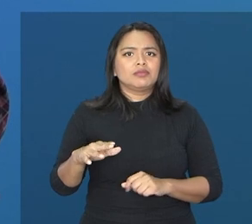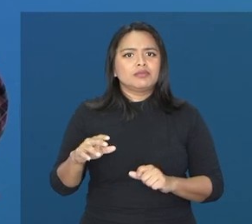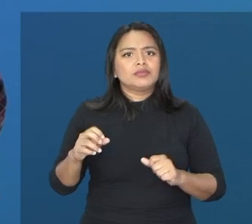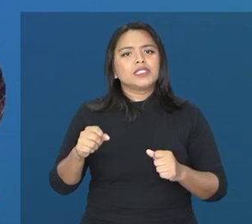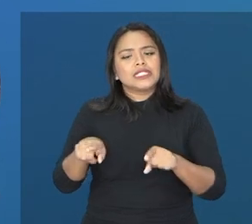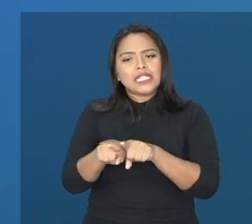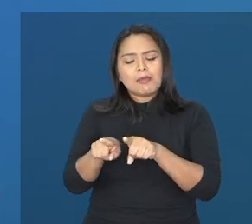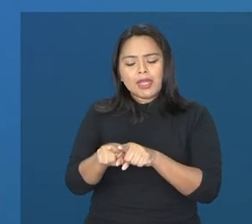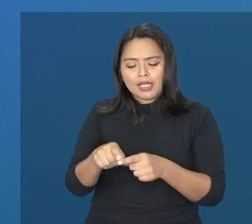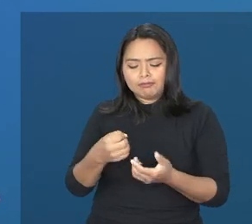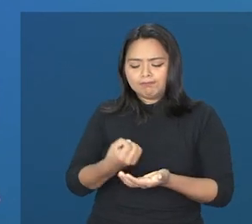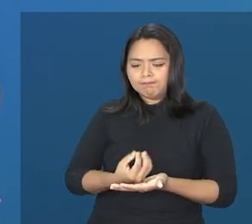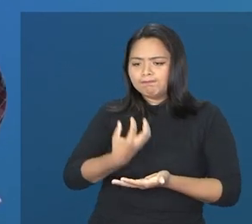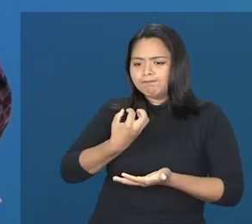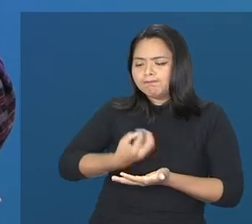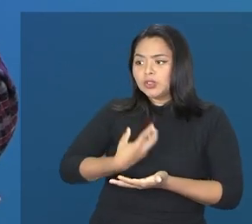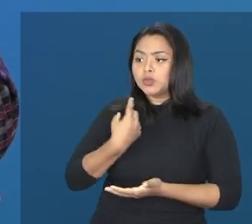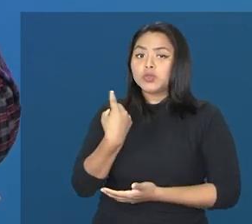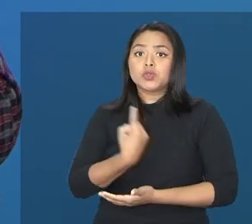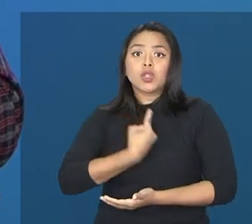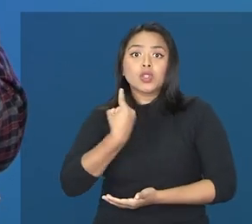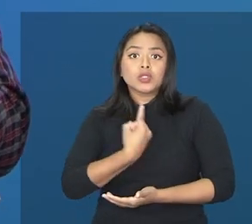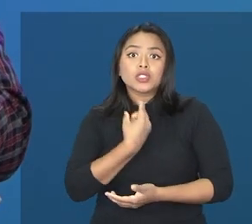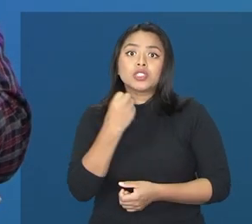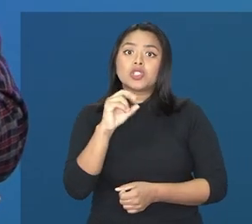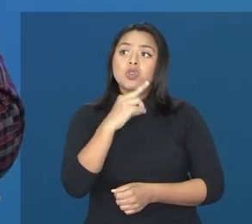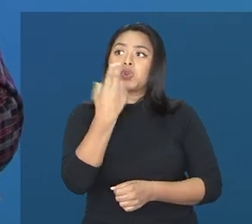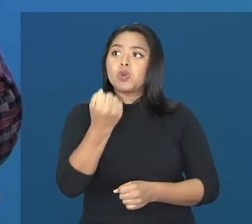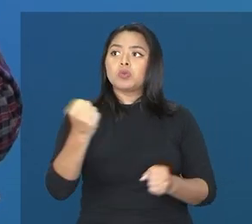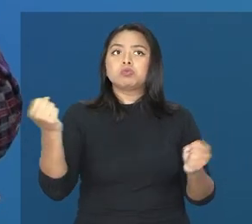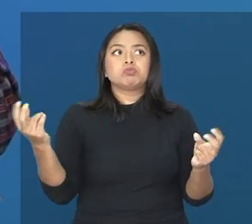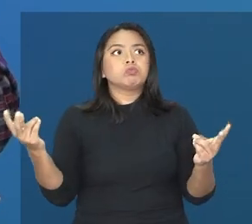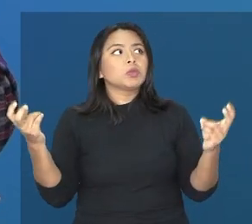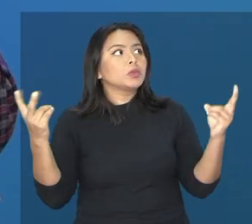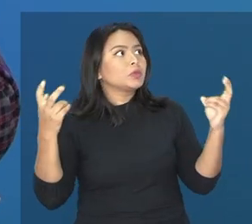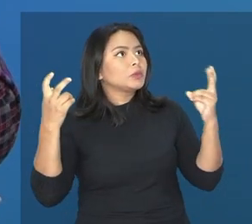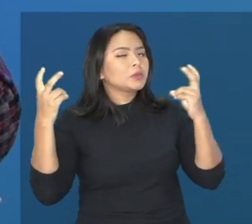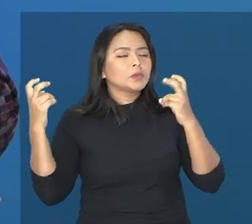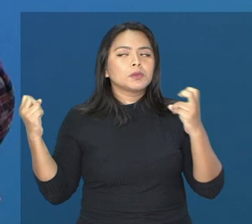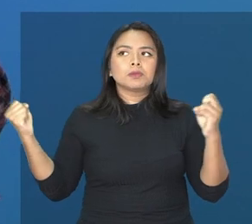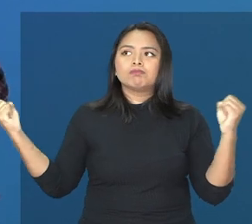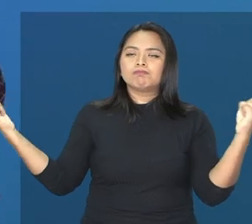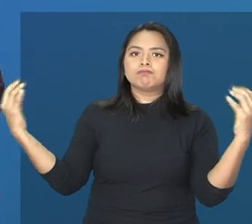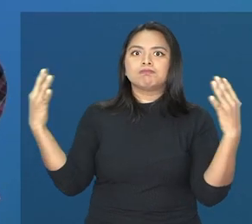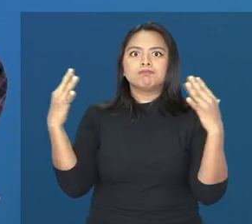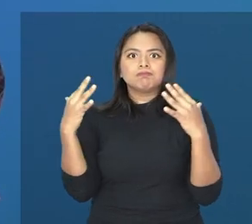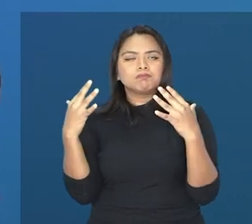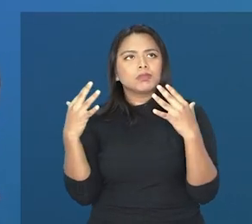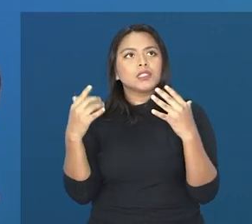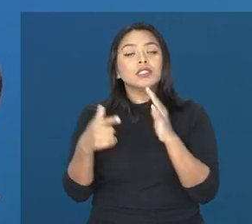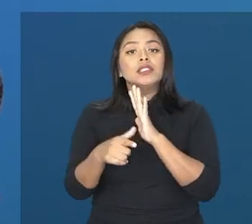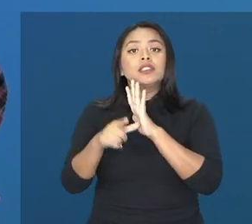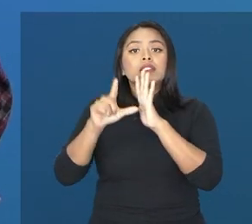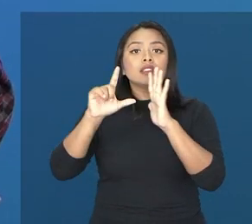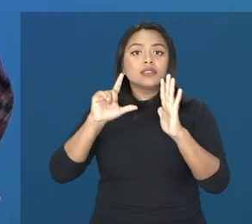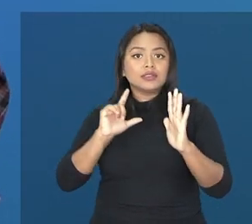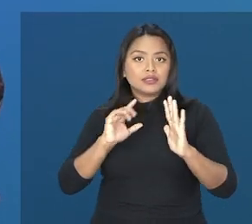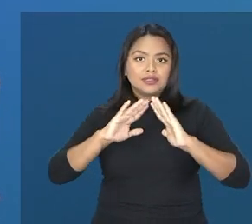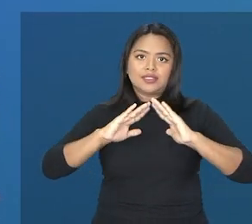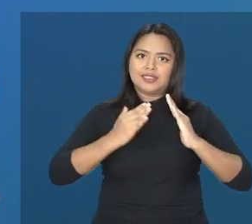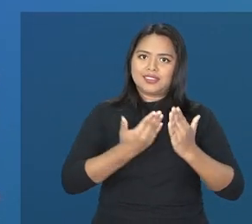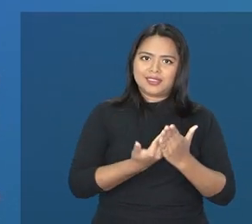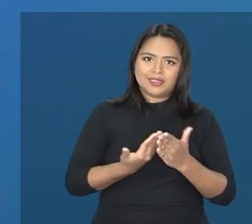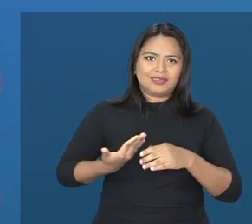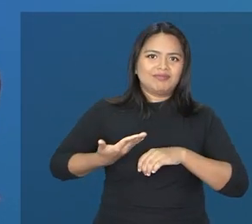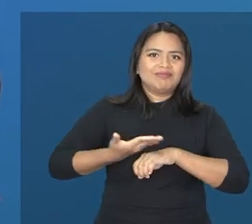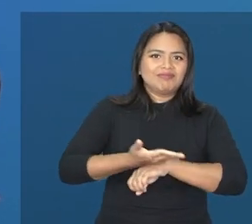que se alfabetizam sozinhas ou, através de estímulo, conseguem alfabetizar-se antes mesmo de entrar na